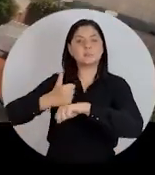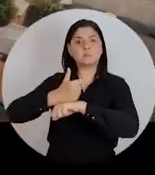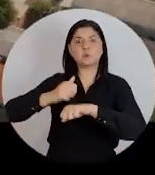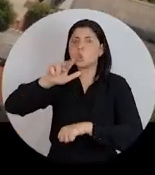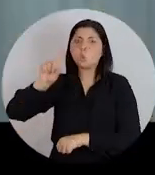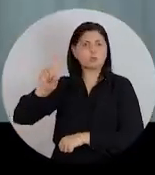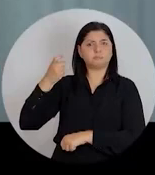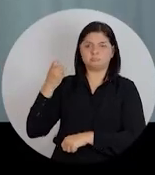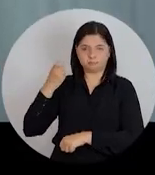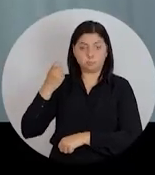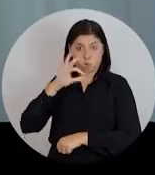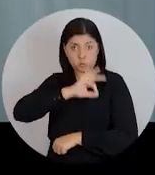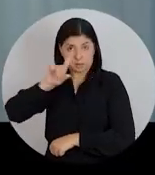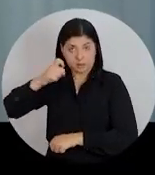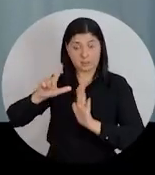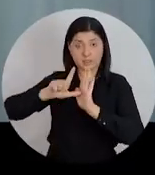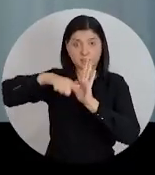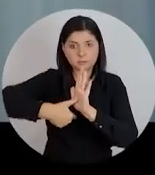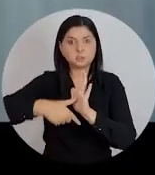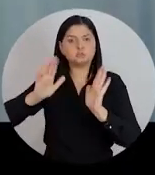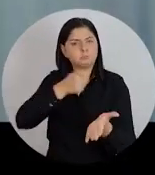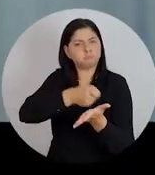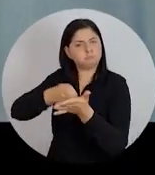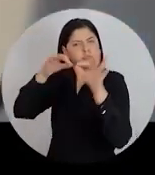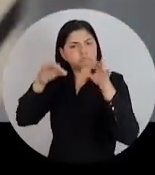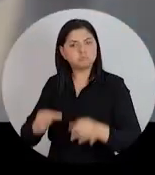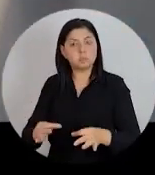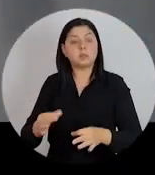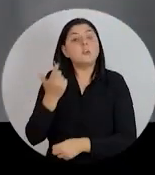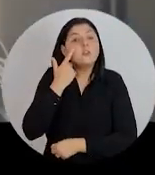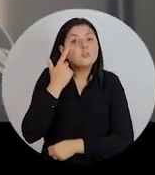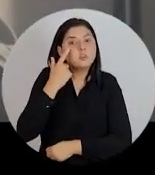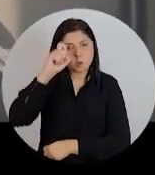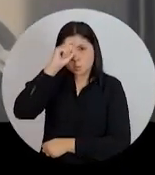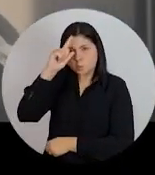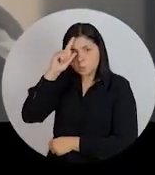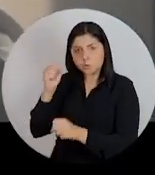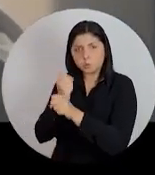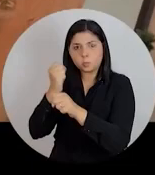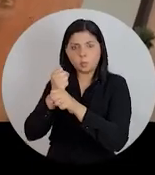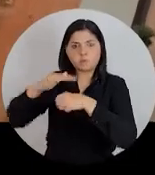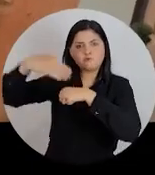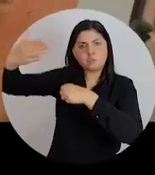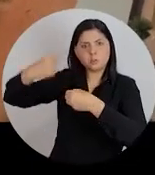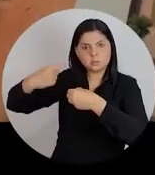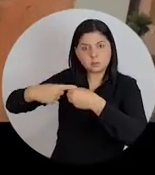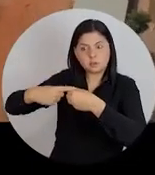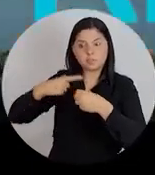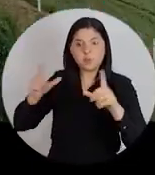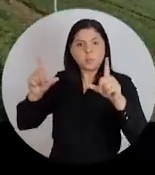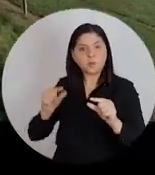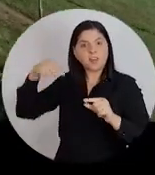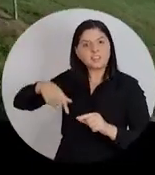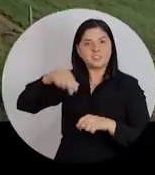nunca foi fake. O nosso salário que estava atrasado, ele colocou em dia. Você pega, por exemplo, esses hospitais que ele está fazendo no interior, você acha que não vai desafogar a